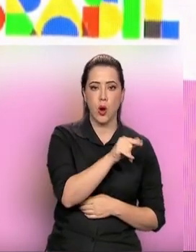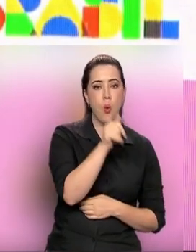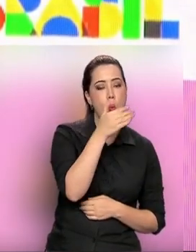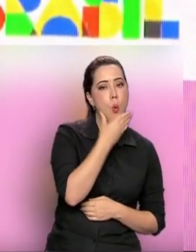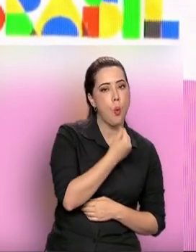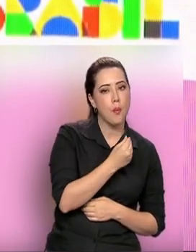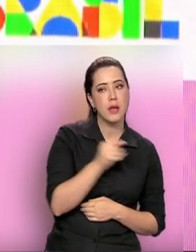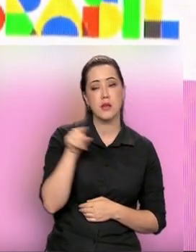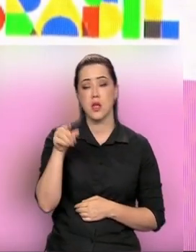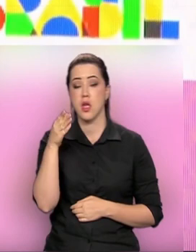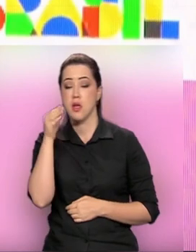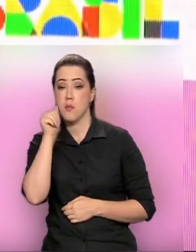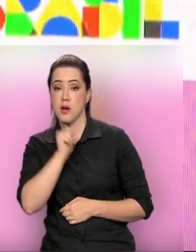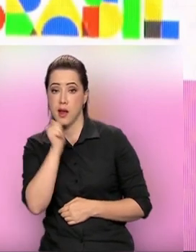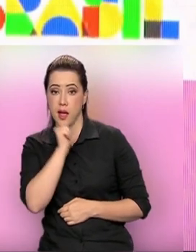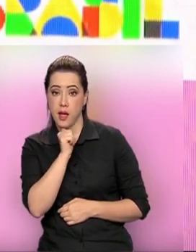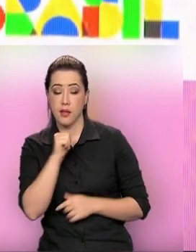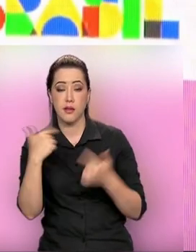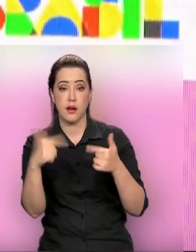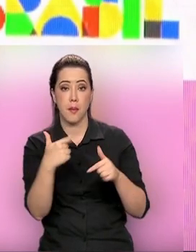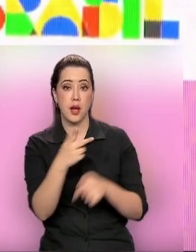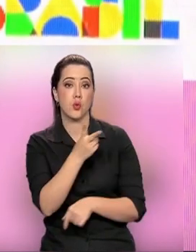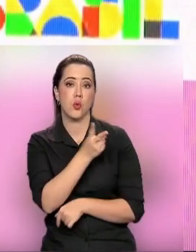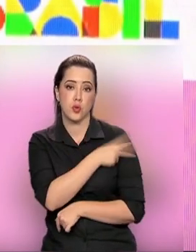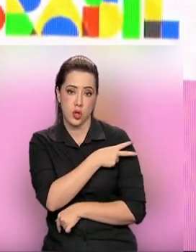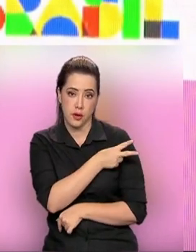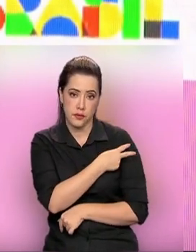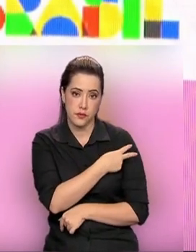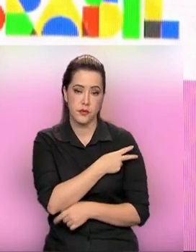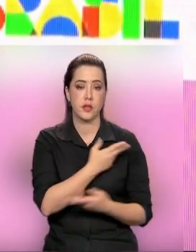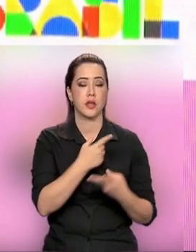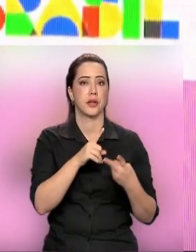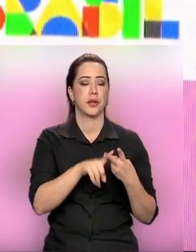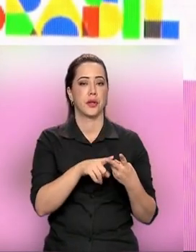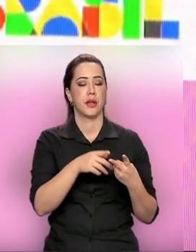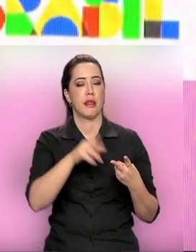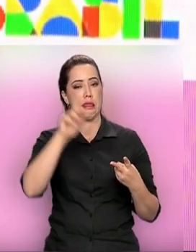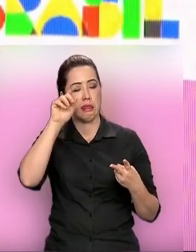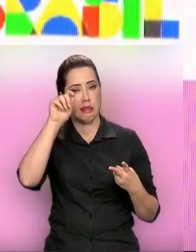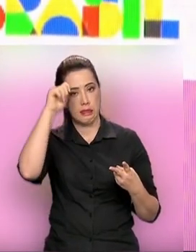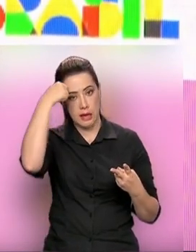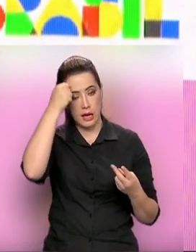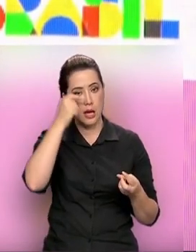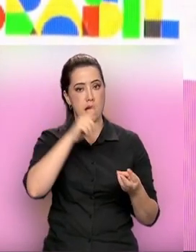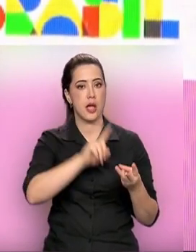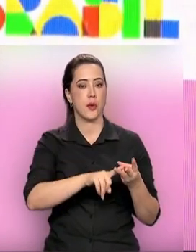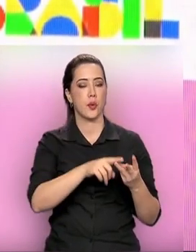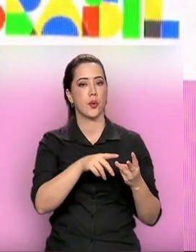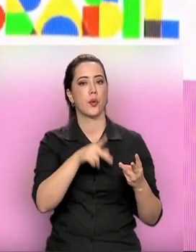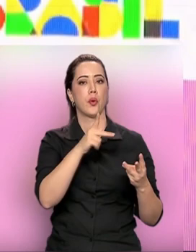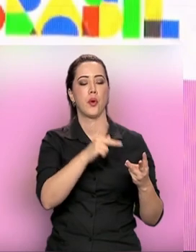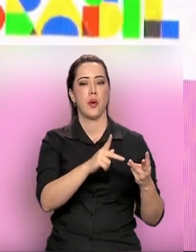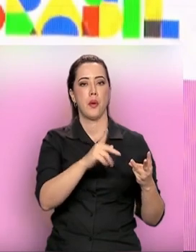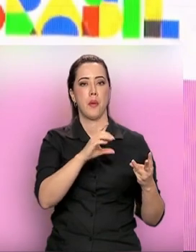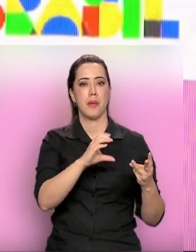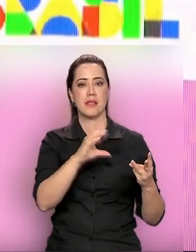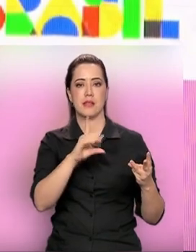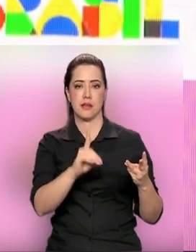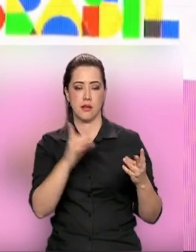que nós temos no banco de mulheres, de negros, de PCDs, de indígenas, de